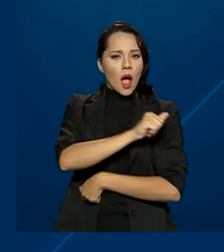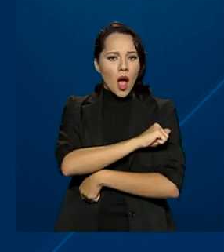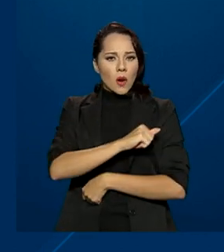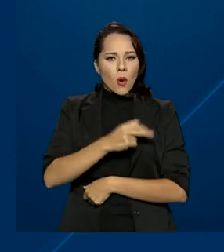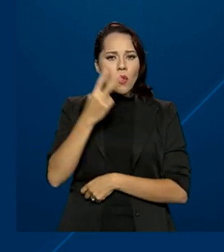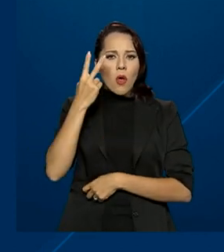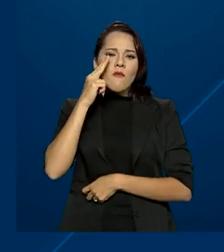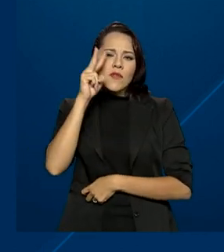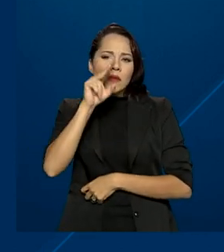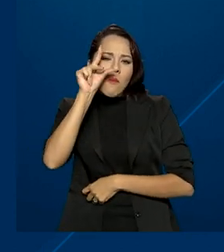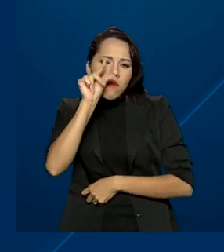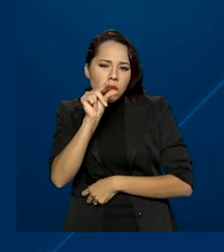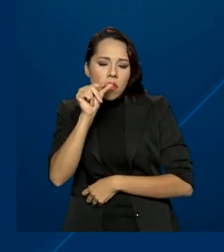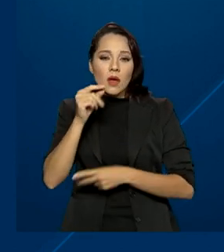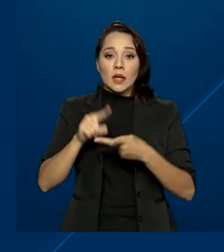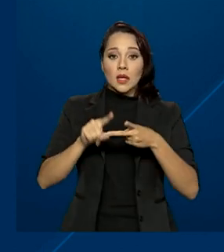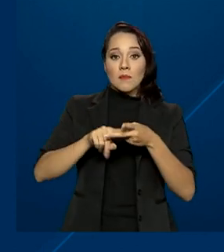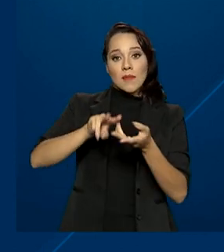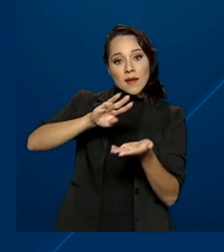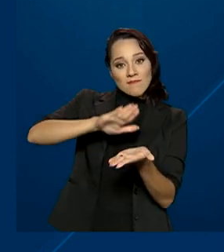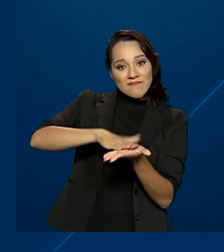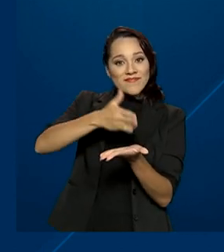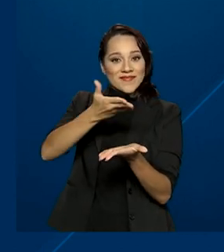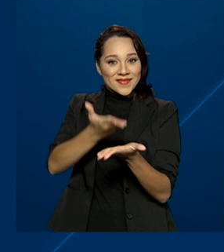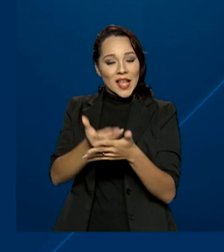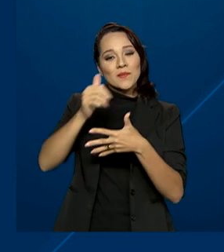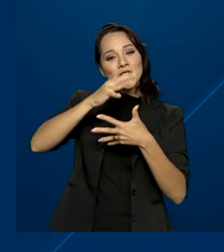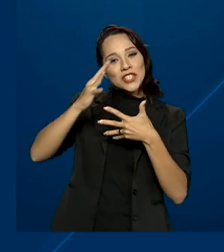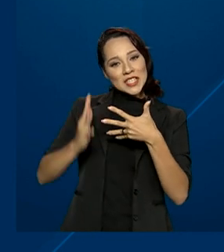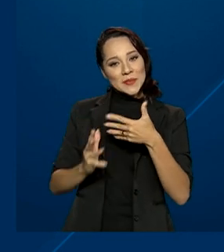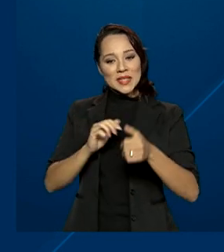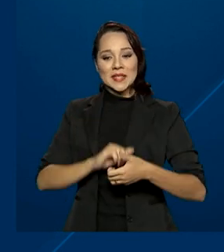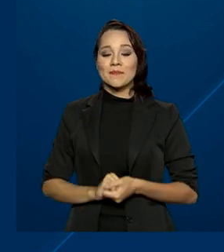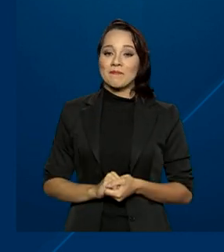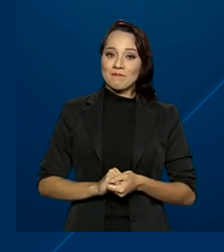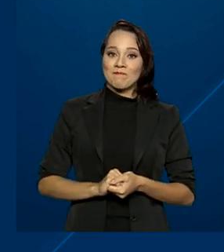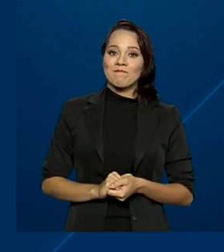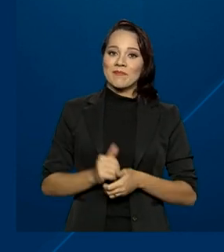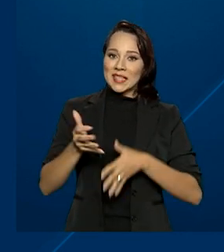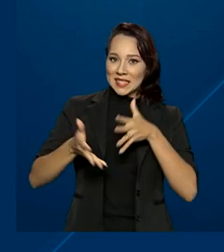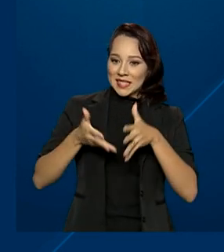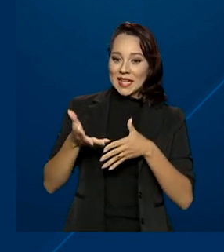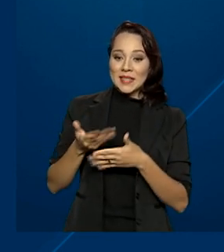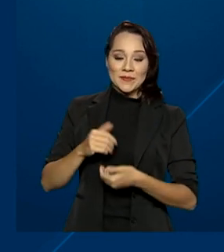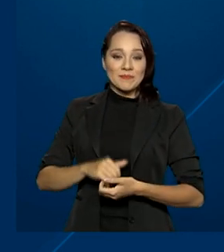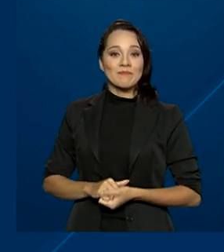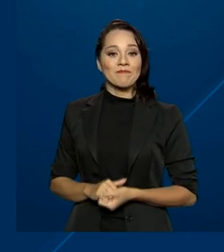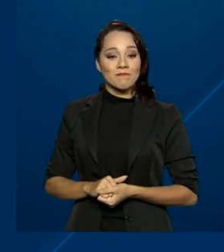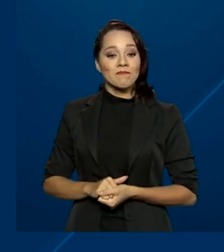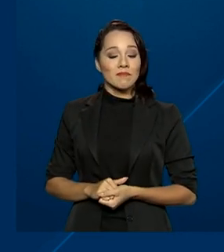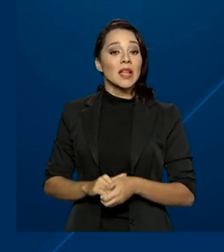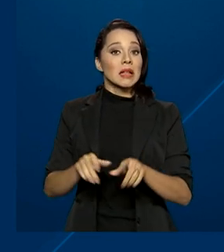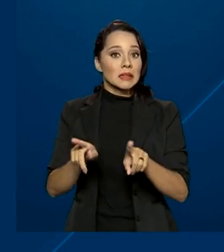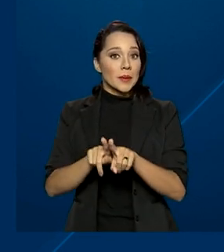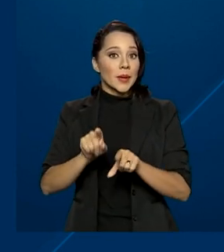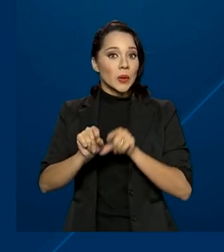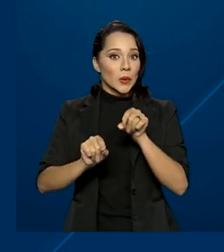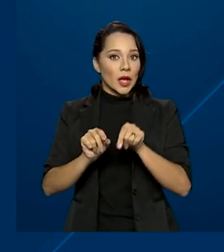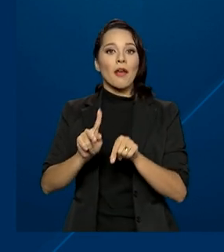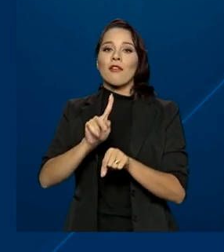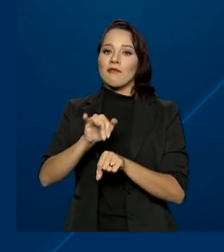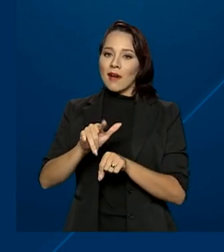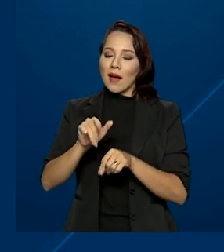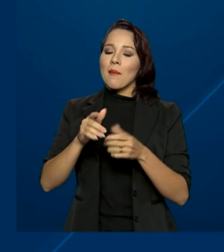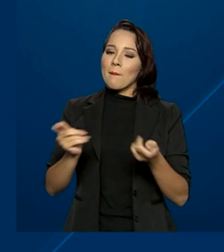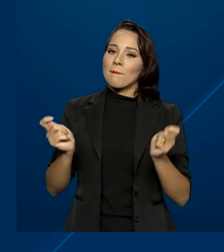com baixa visão e tradutor-intérprete de libras, a língua brasileira de sinais. Além disso, também